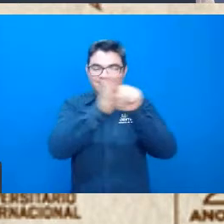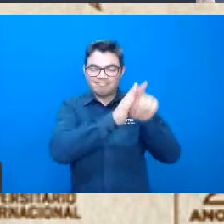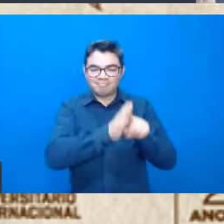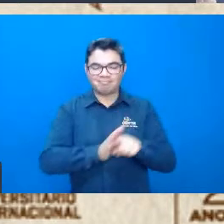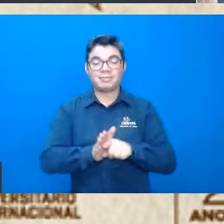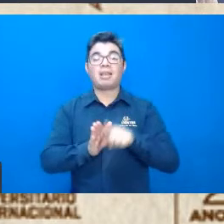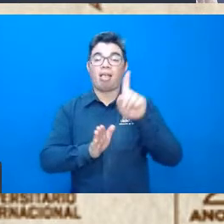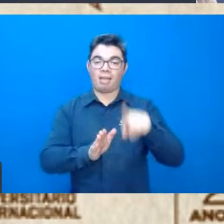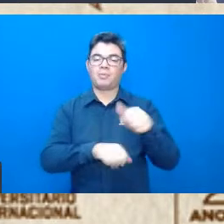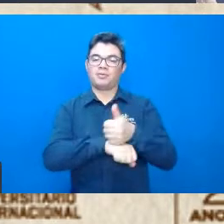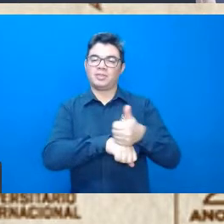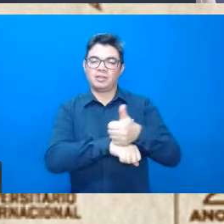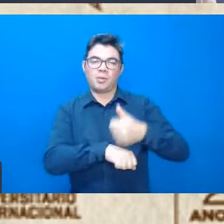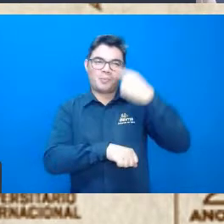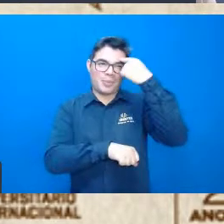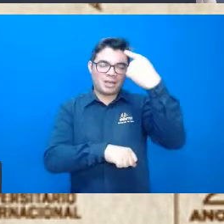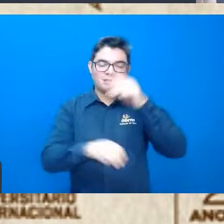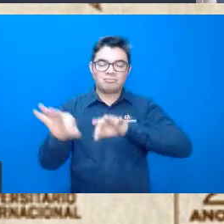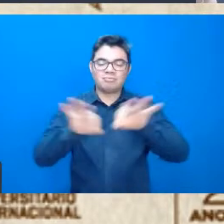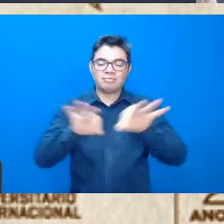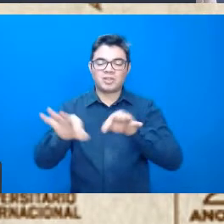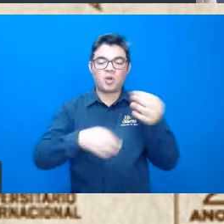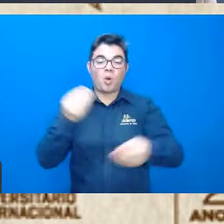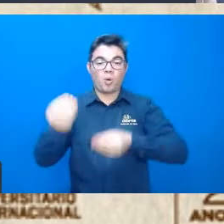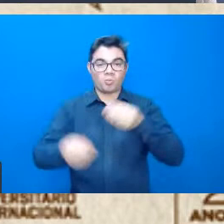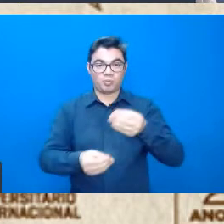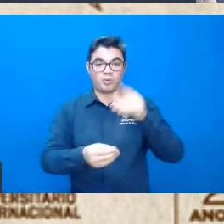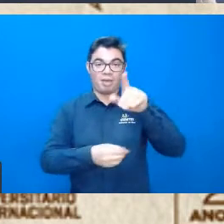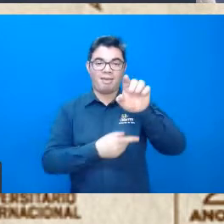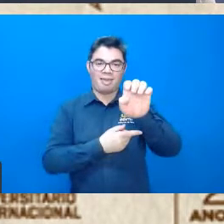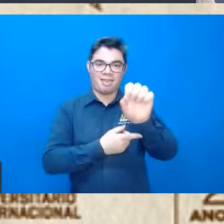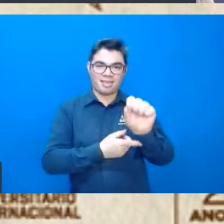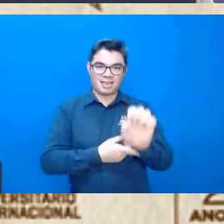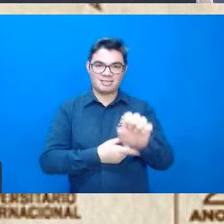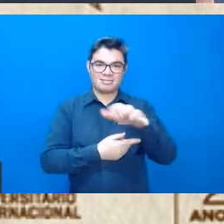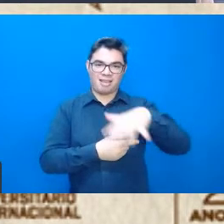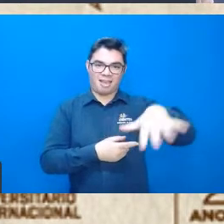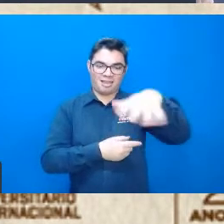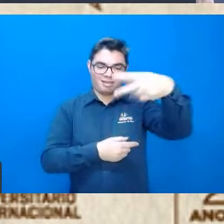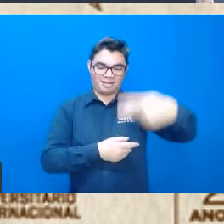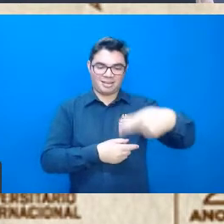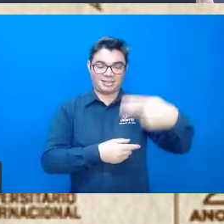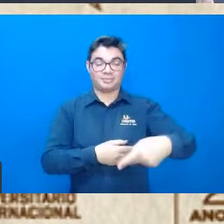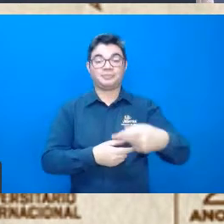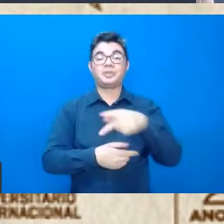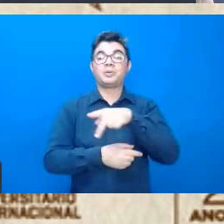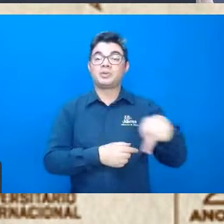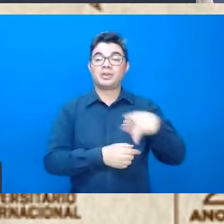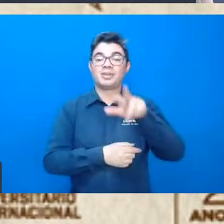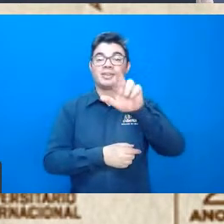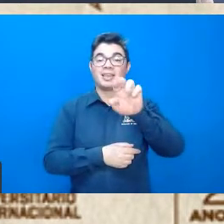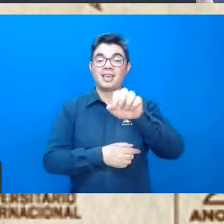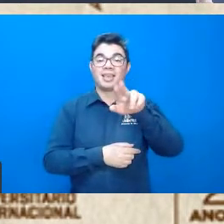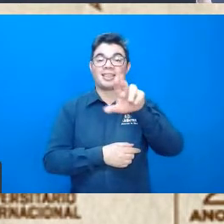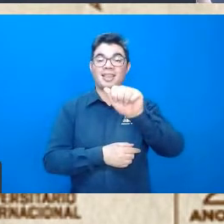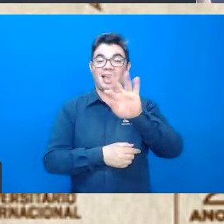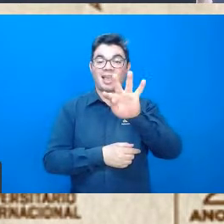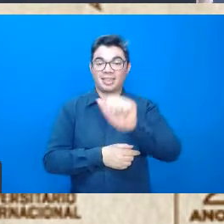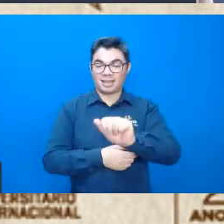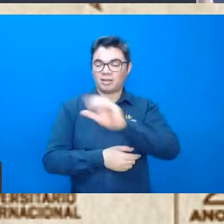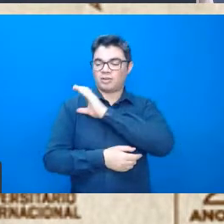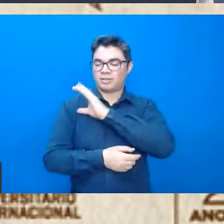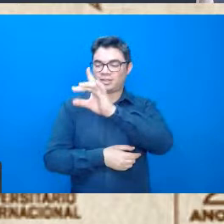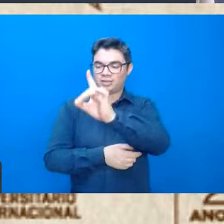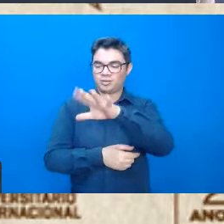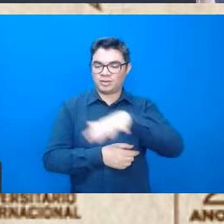profissionais da área das geossciências da Escola Superior de Educação. Então, eu sou a professora Renata, coordenadora aí da área